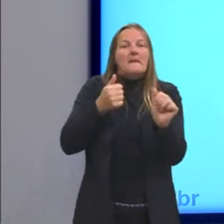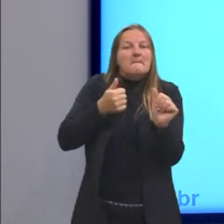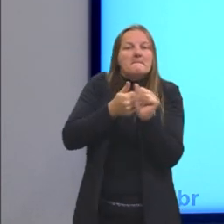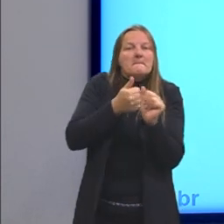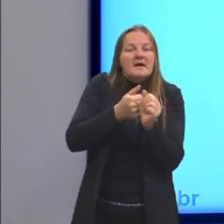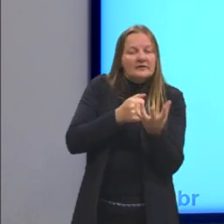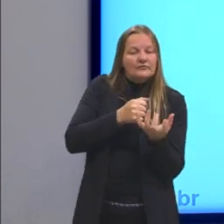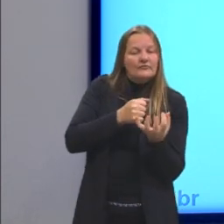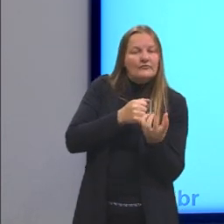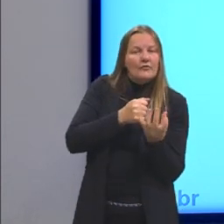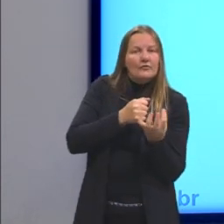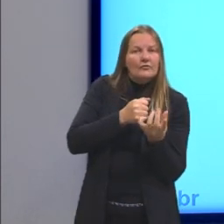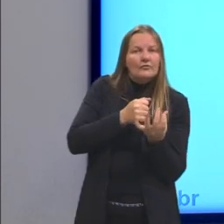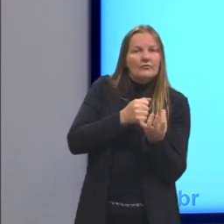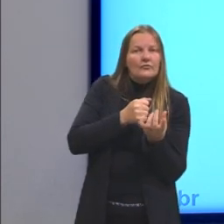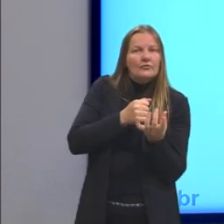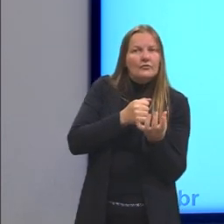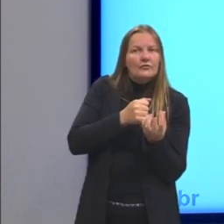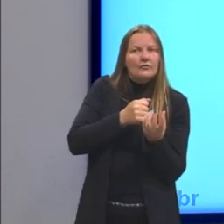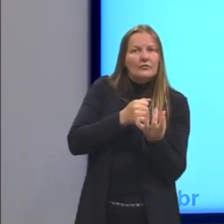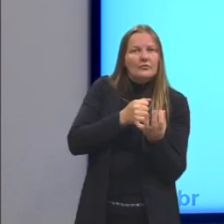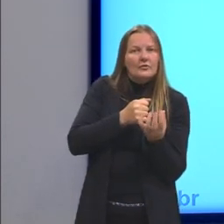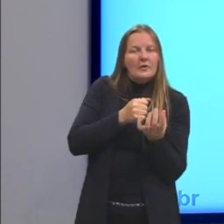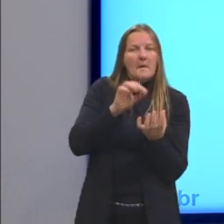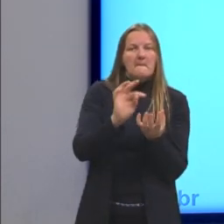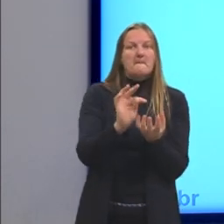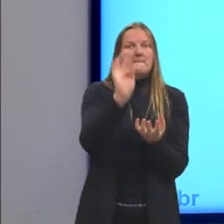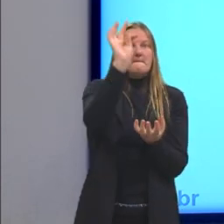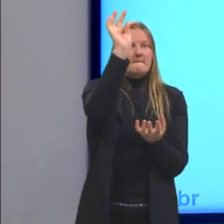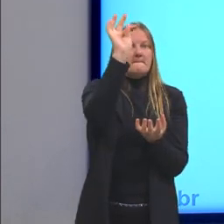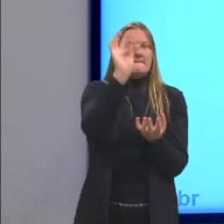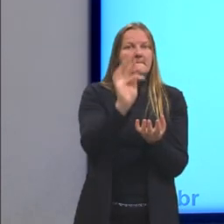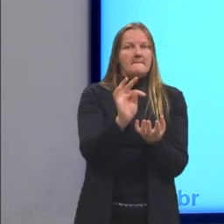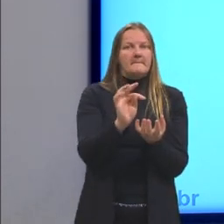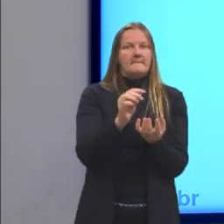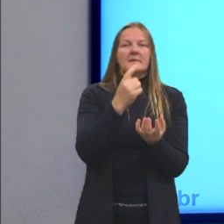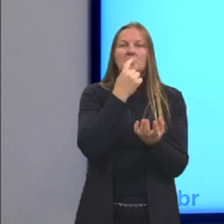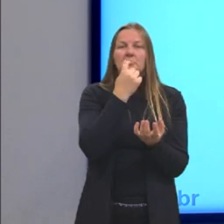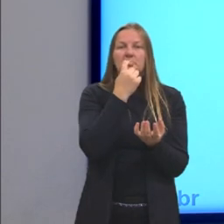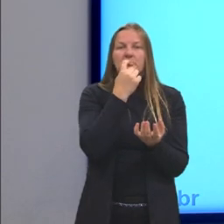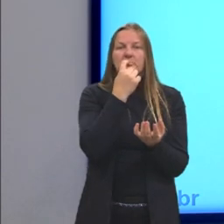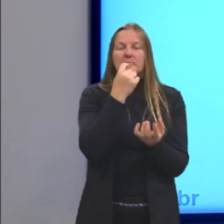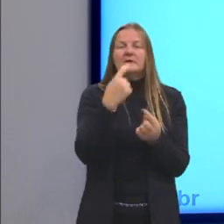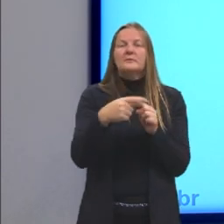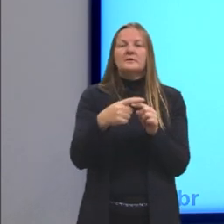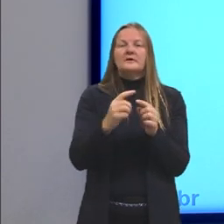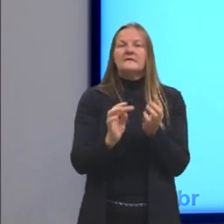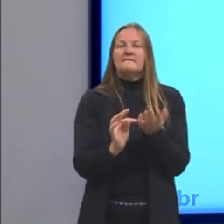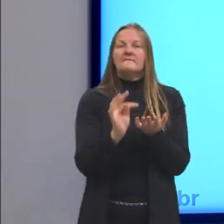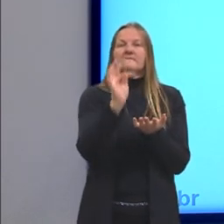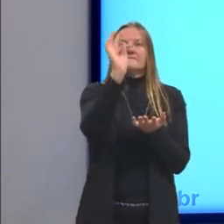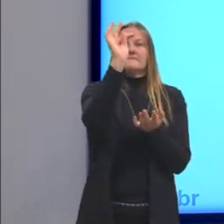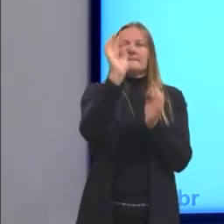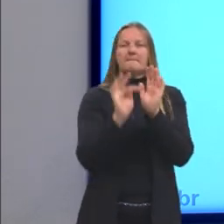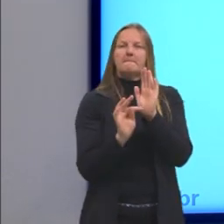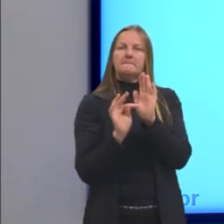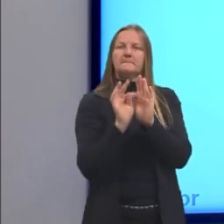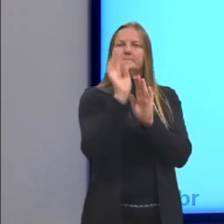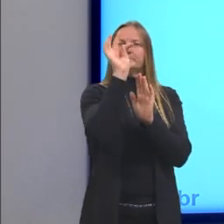à chama? A temperatura bem mais alta. O vermelhinho aqui está chegando quase no final do termômetro.